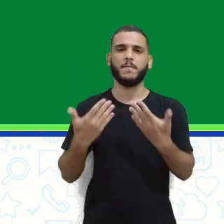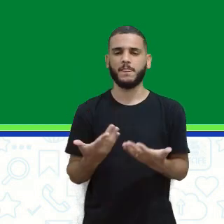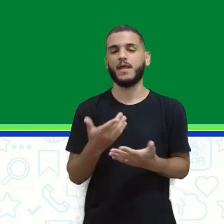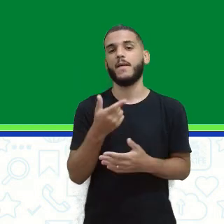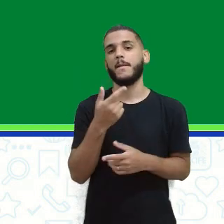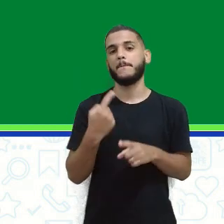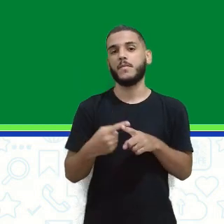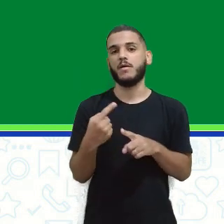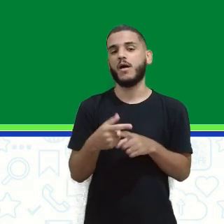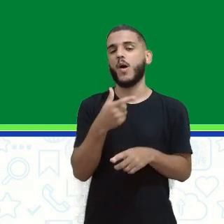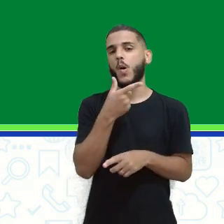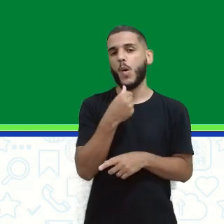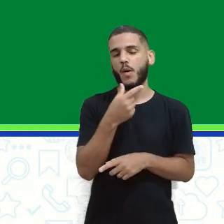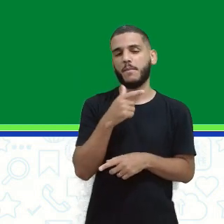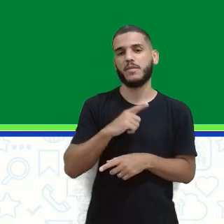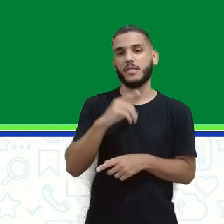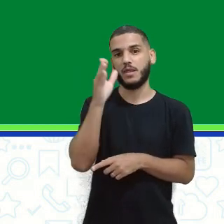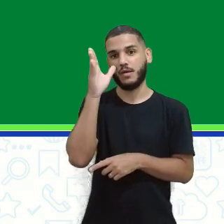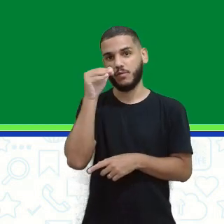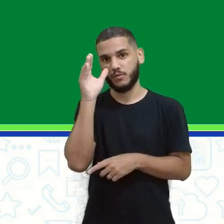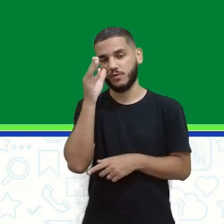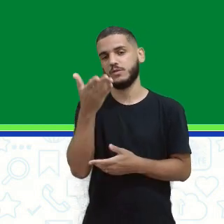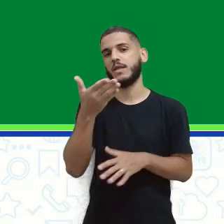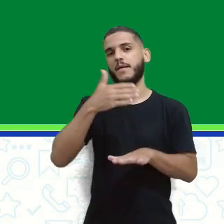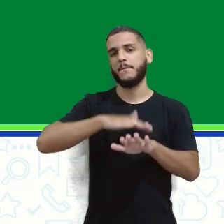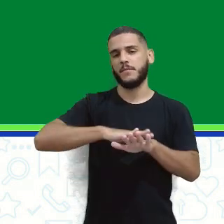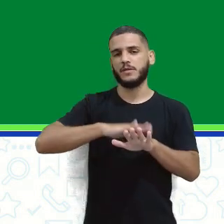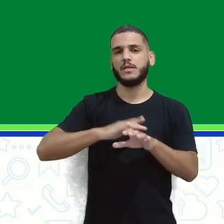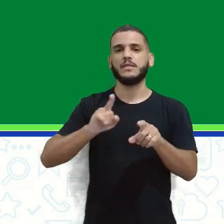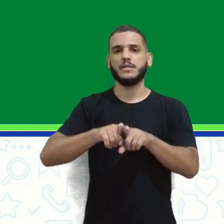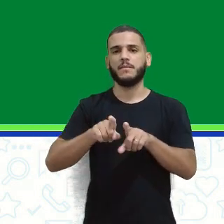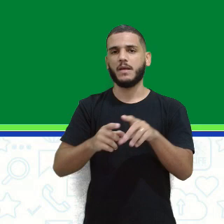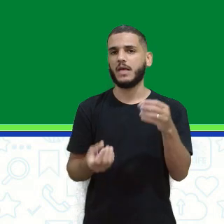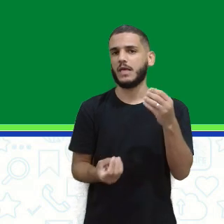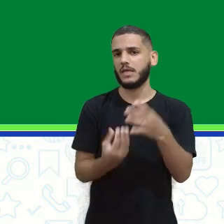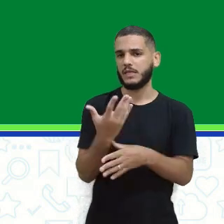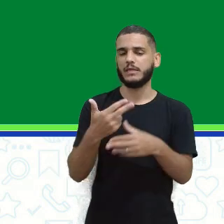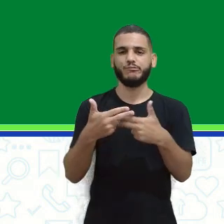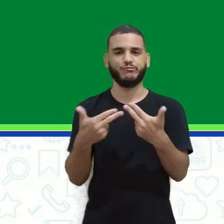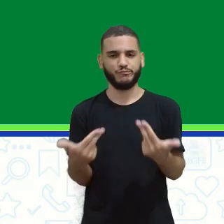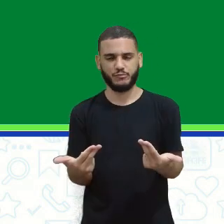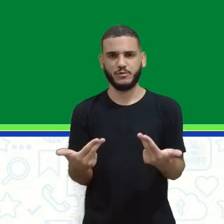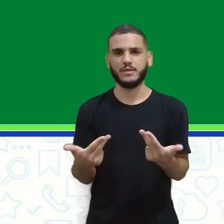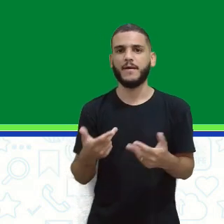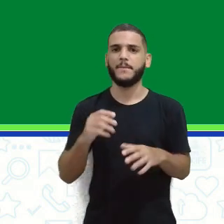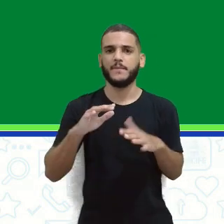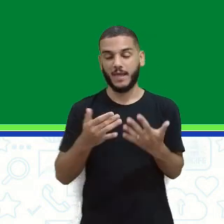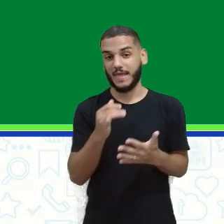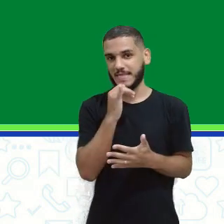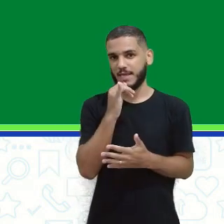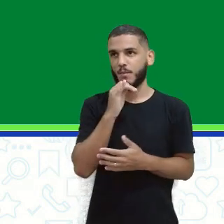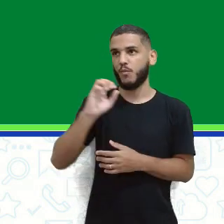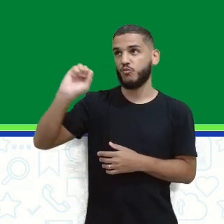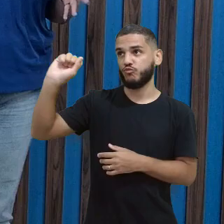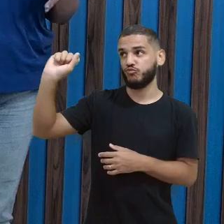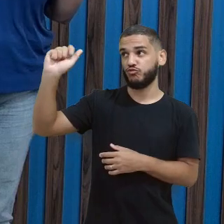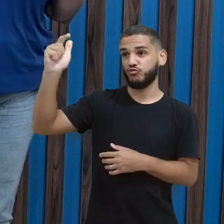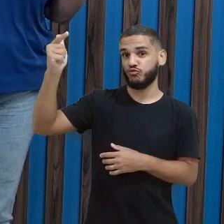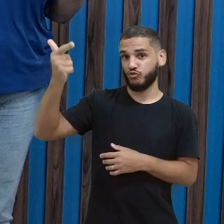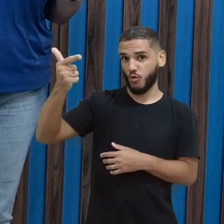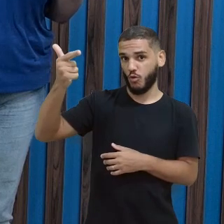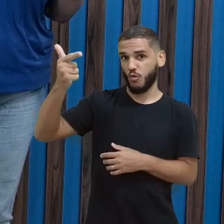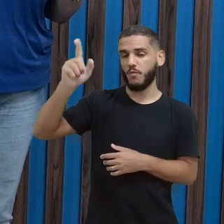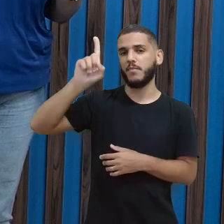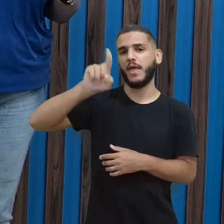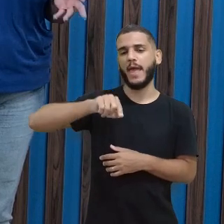homem tem essa curiosidade e vai criando coisas, né? Então, o Sol é uma fonte, né? Um